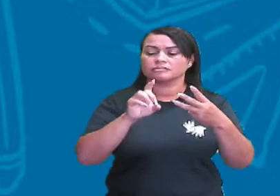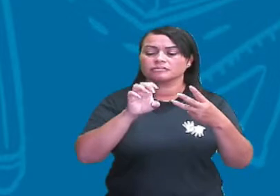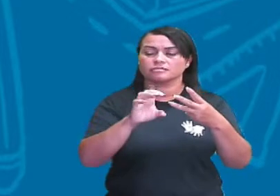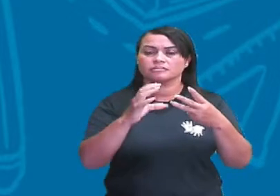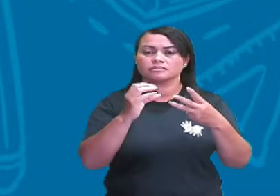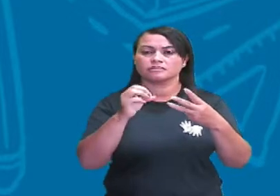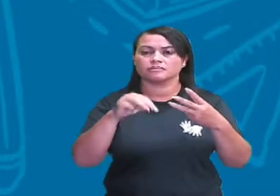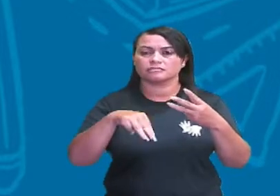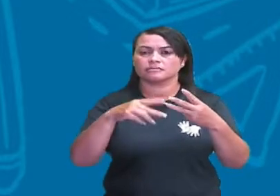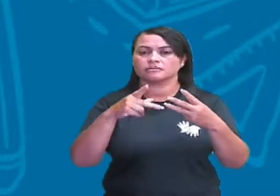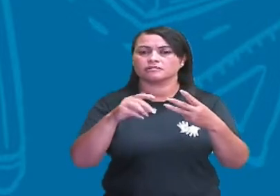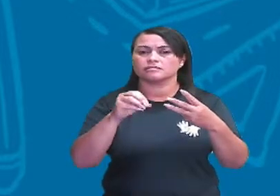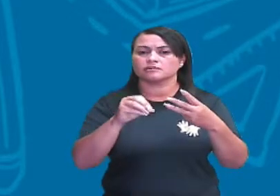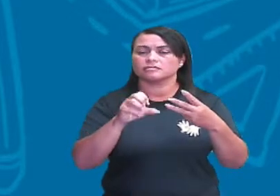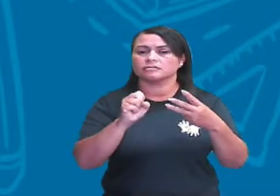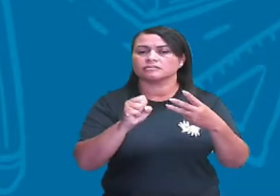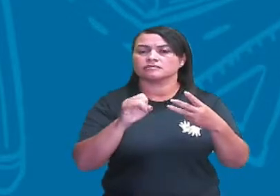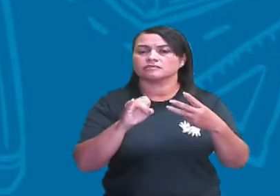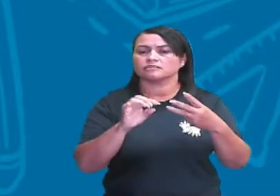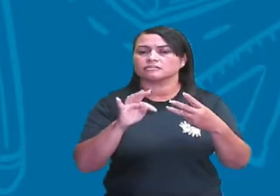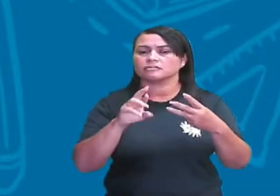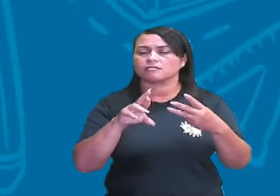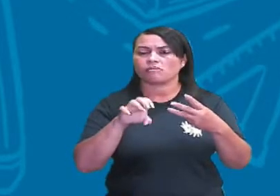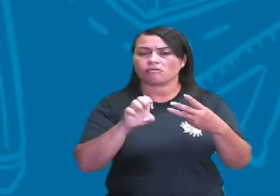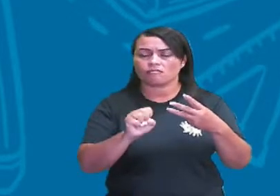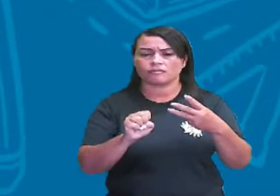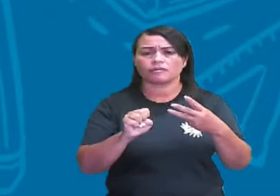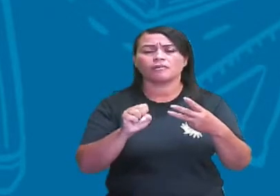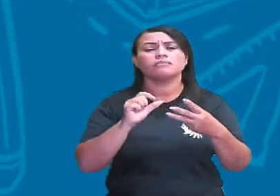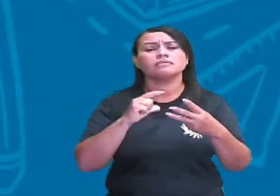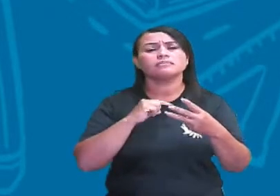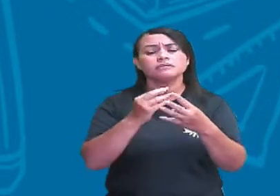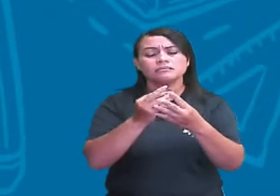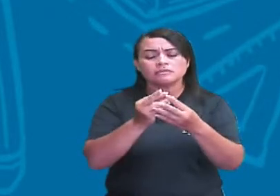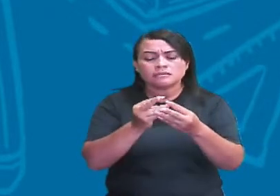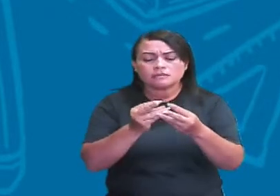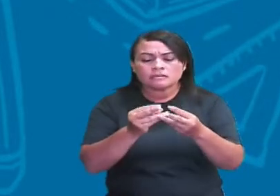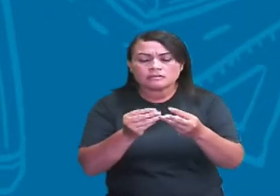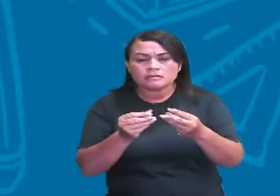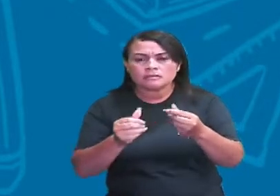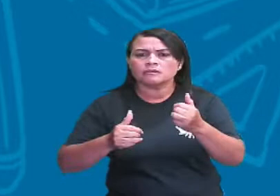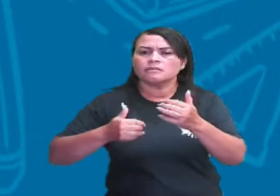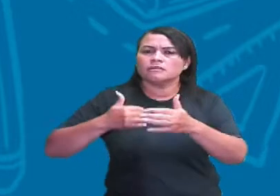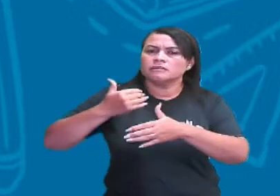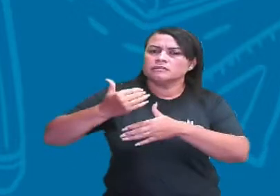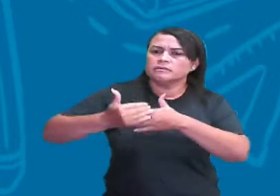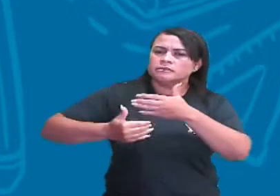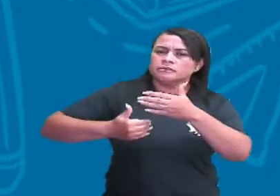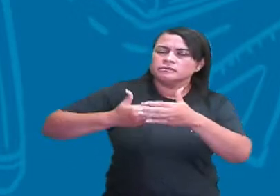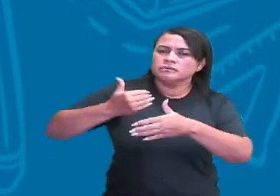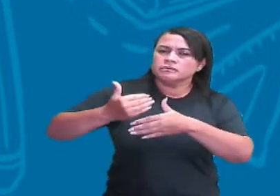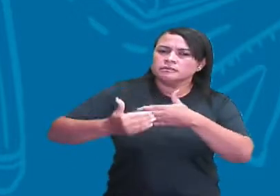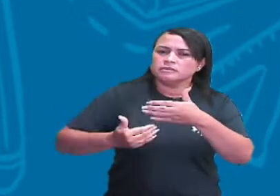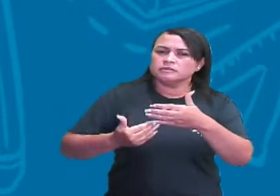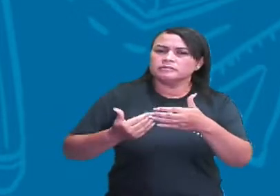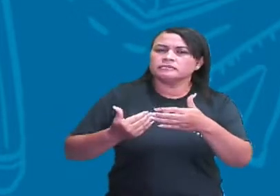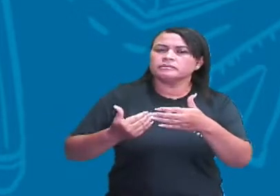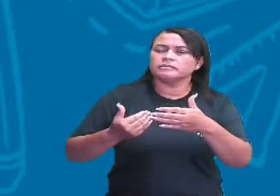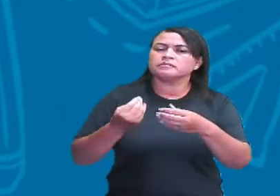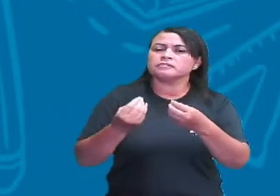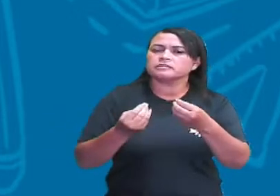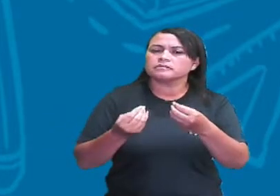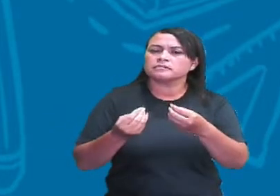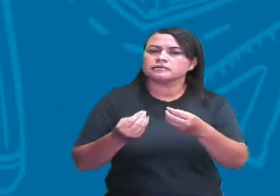os organismos que vão realizar a decomposição, que é um processo em que os seres vão retirar da